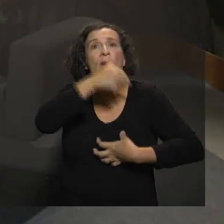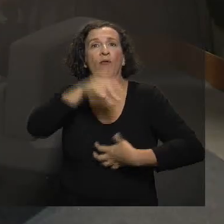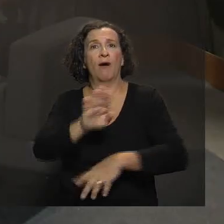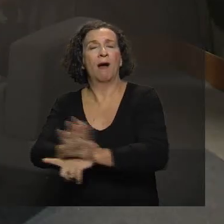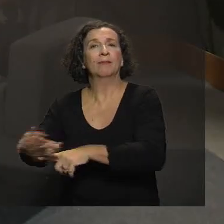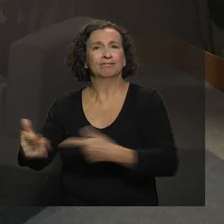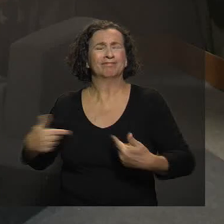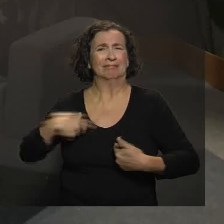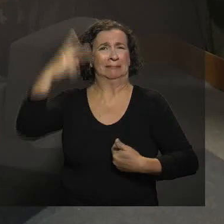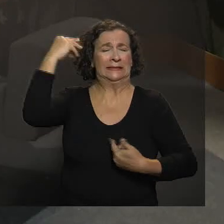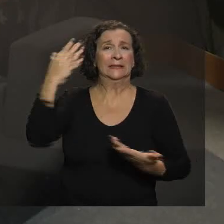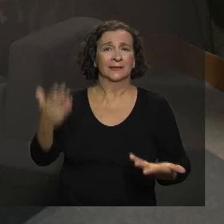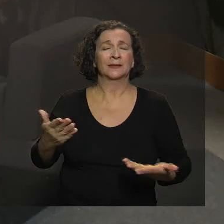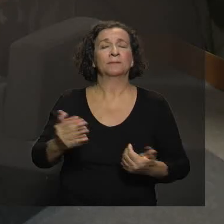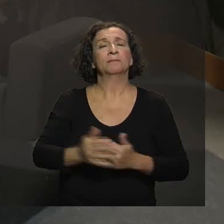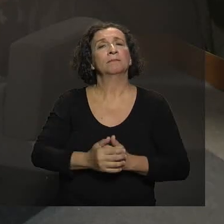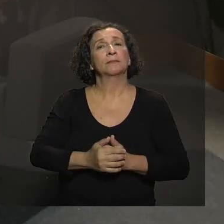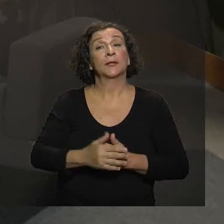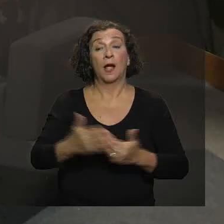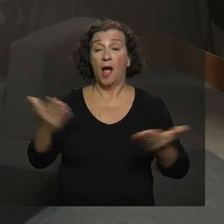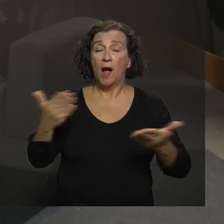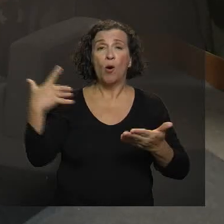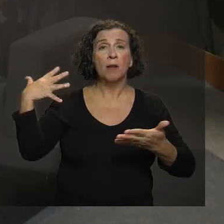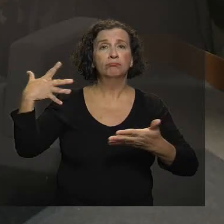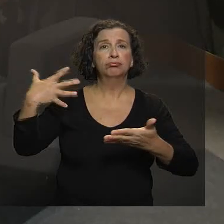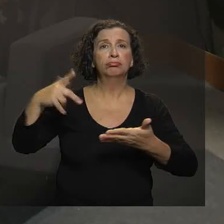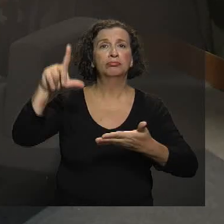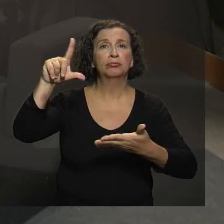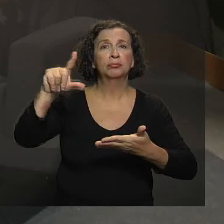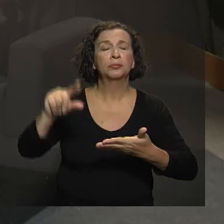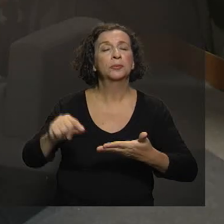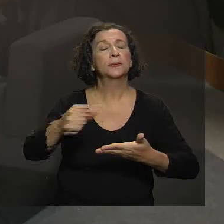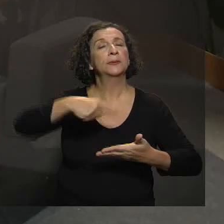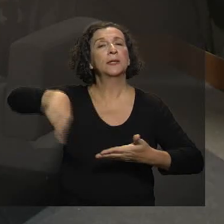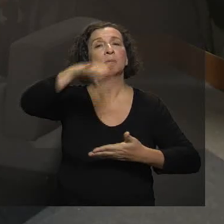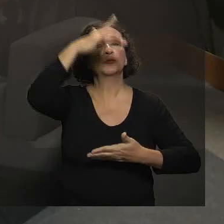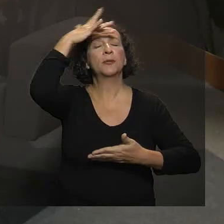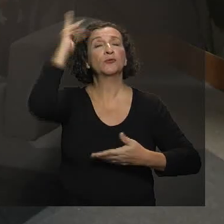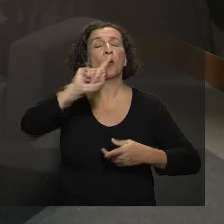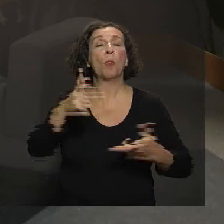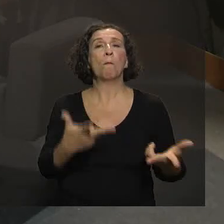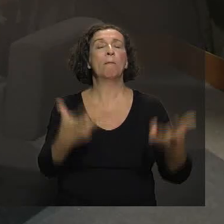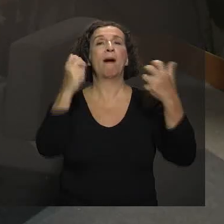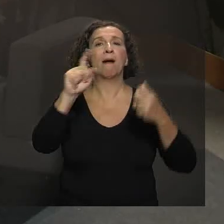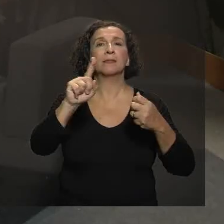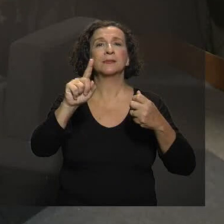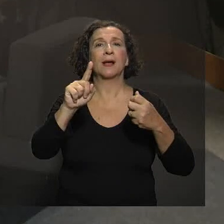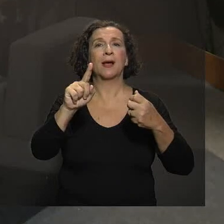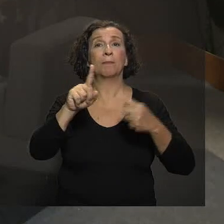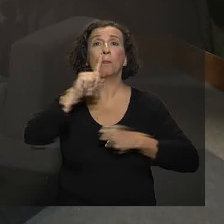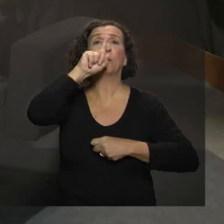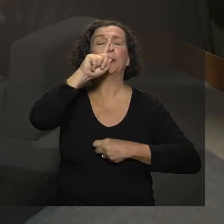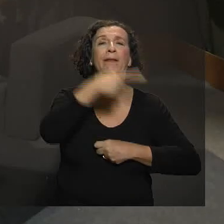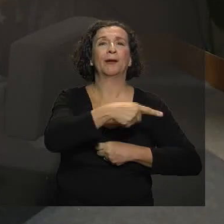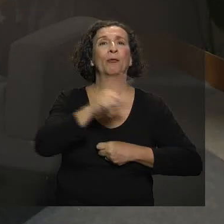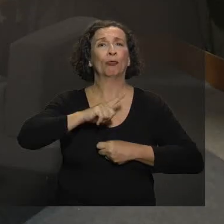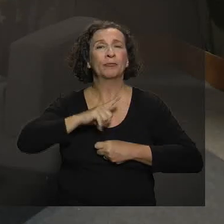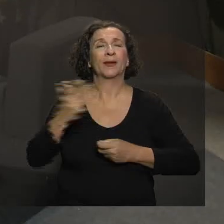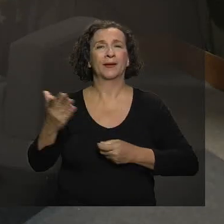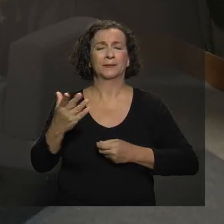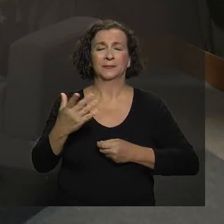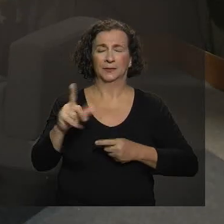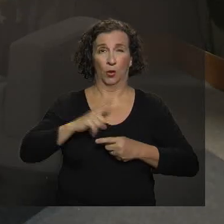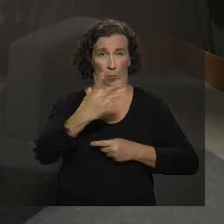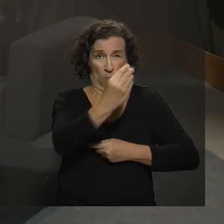na medida em que isso não acontece mais, as pessoas não têm a percepção do risco dessas doenças. Quando a gente tem muita doença, fica todo